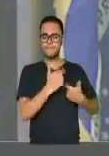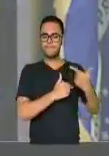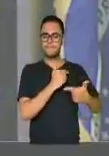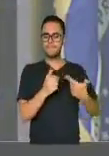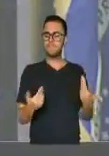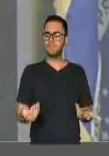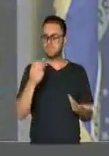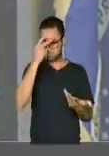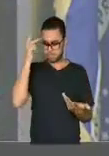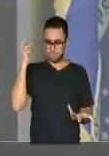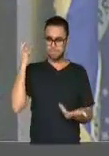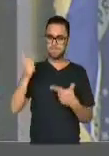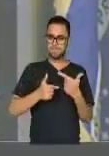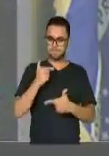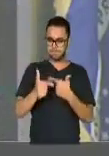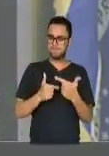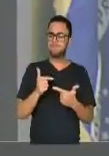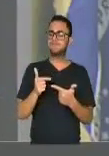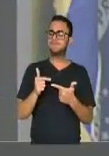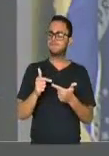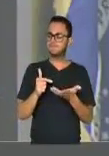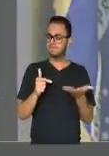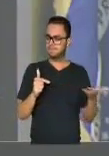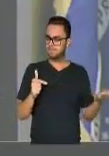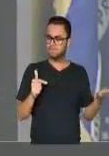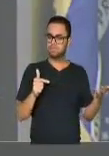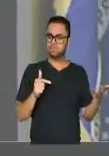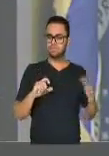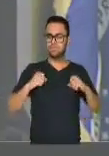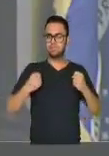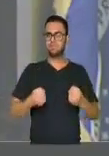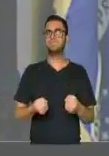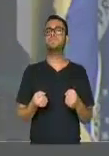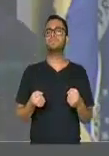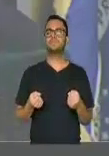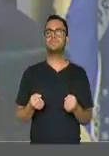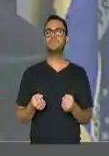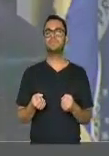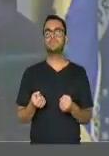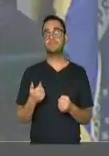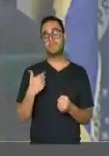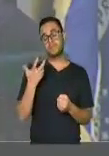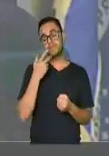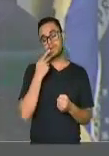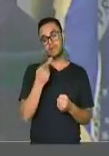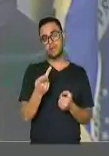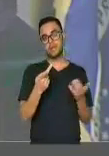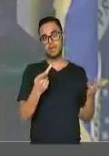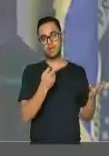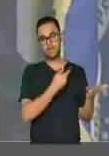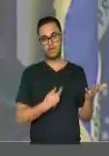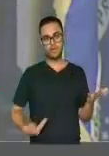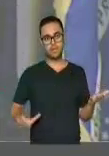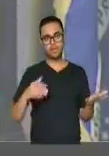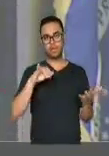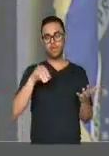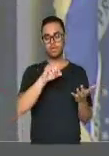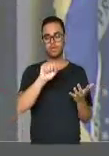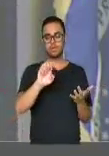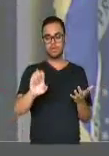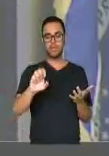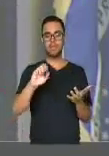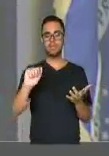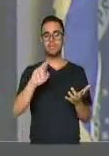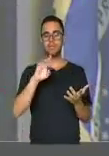se administra com determinação. Quero falar do governador José Ivo Sartori,